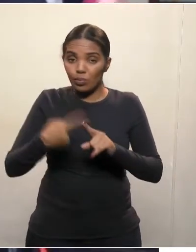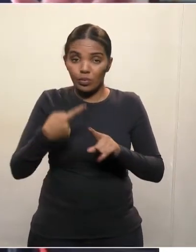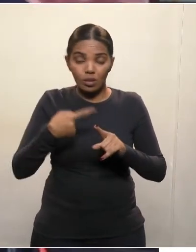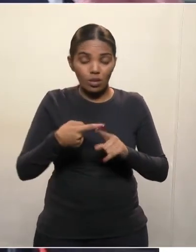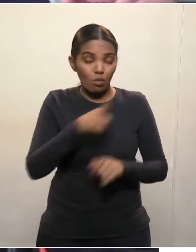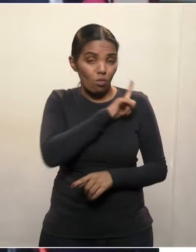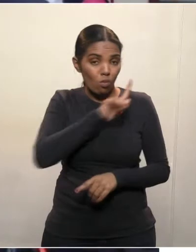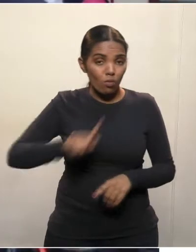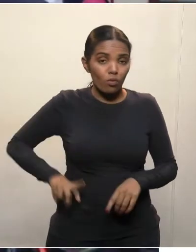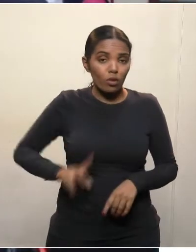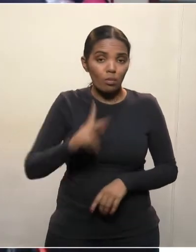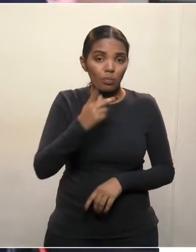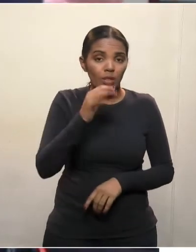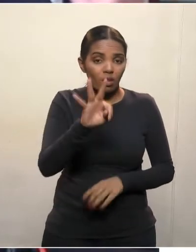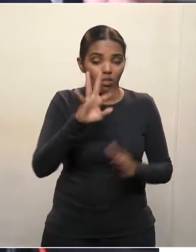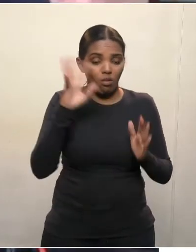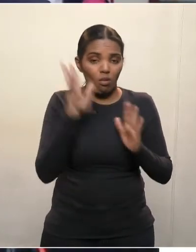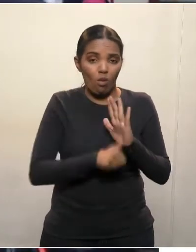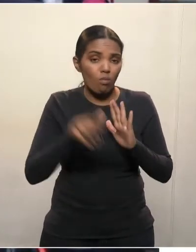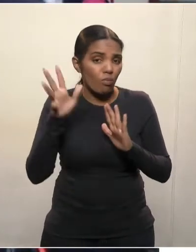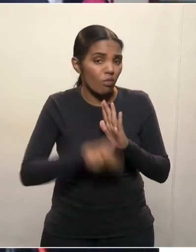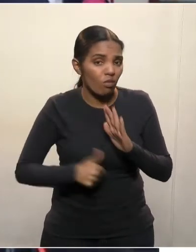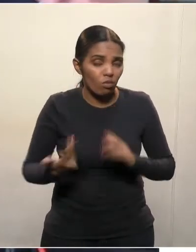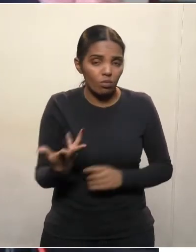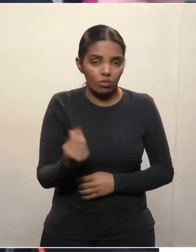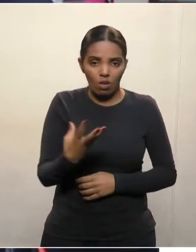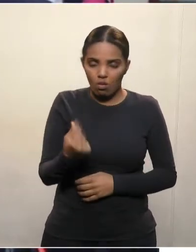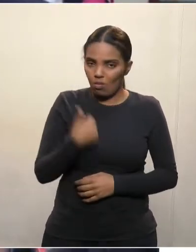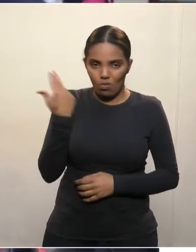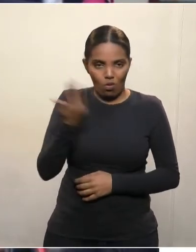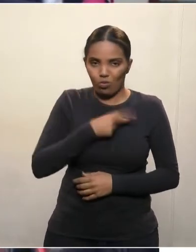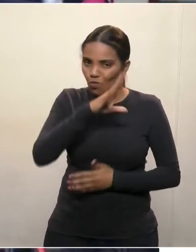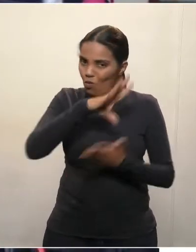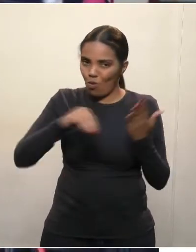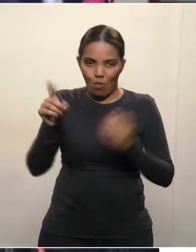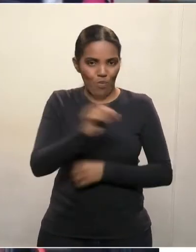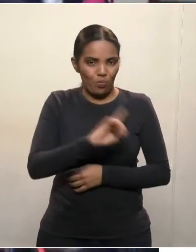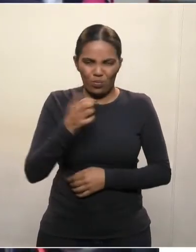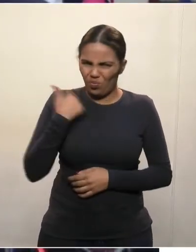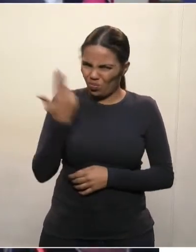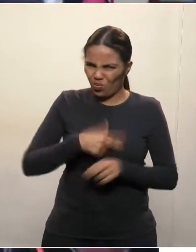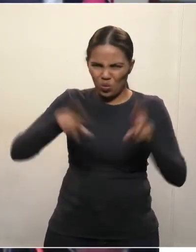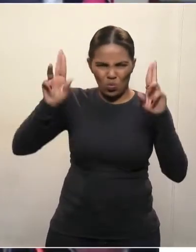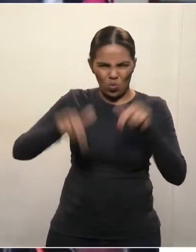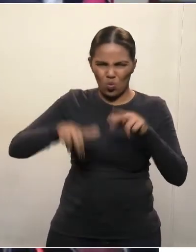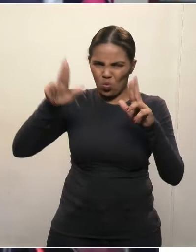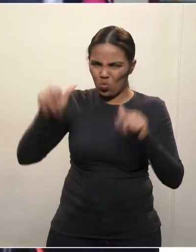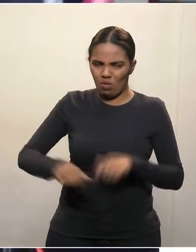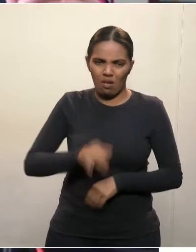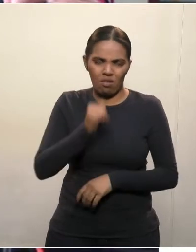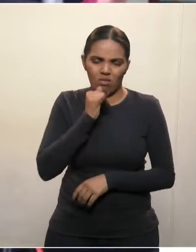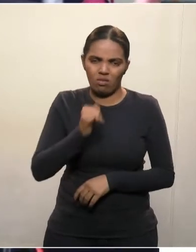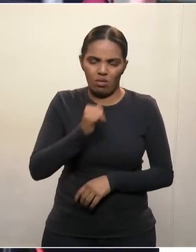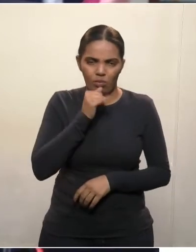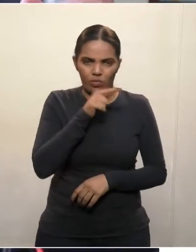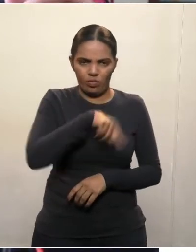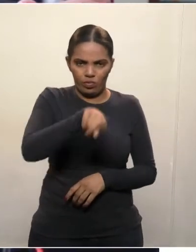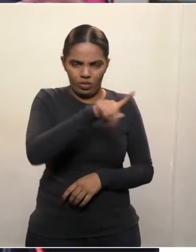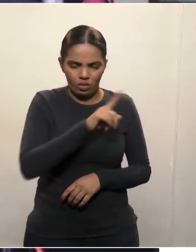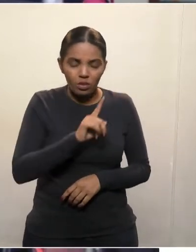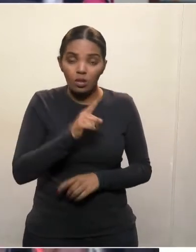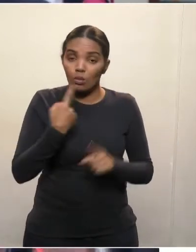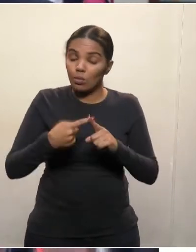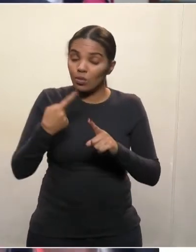que nós não vamos despegar. Portanto, vossas excelências jamais serão exemplos pra nós do governo Ratinho e Júlio. Um governo sério,